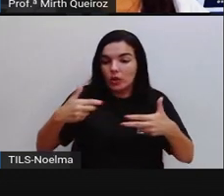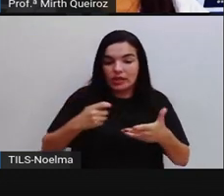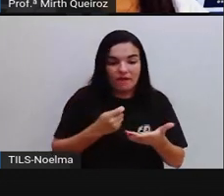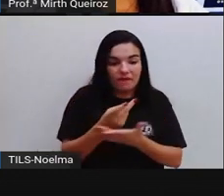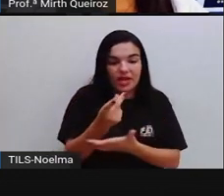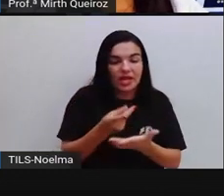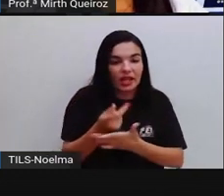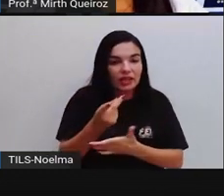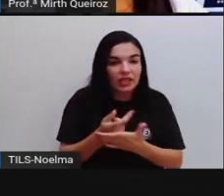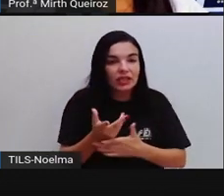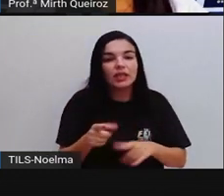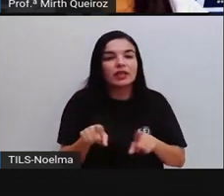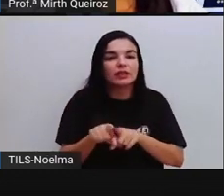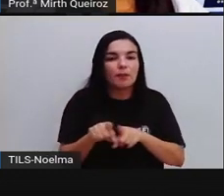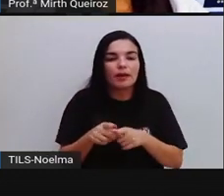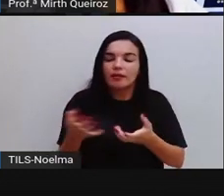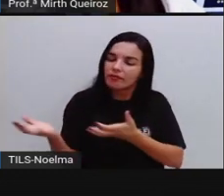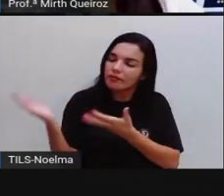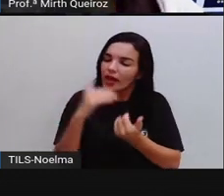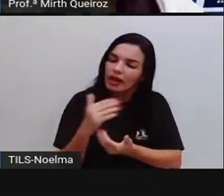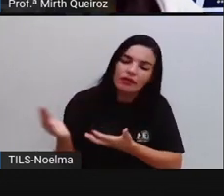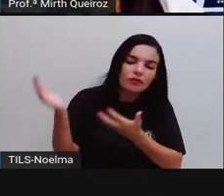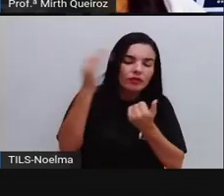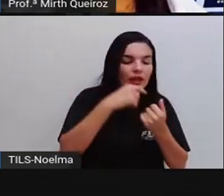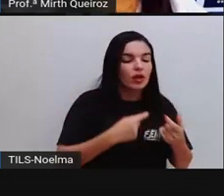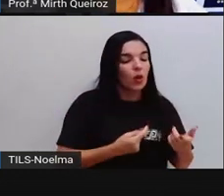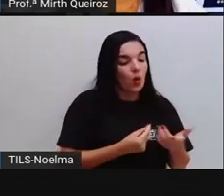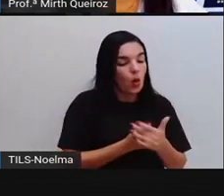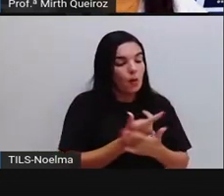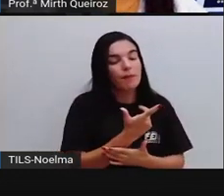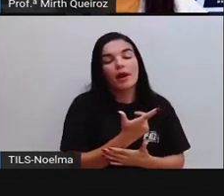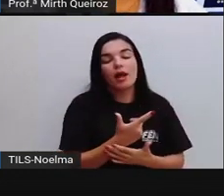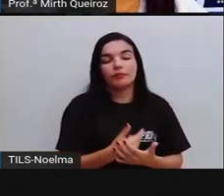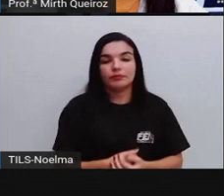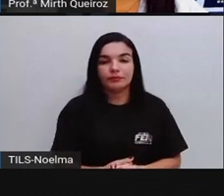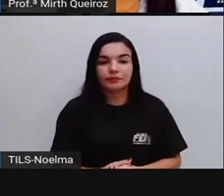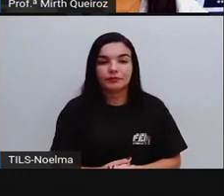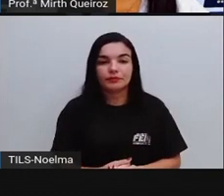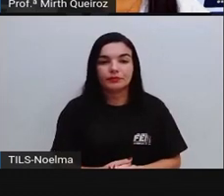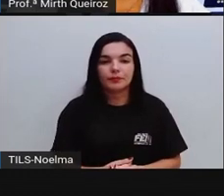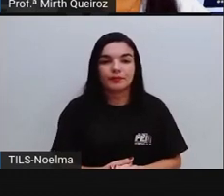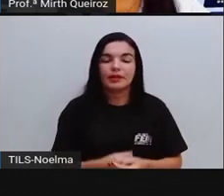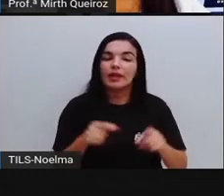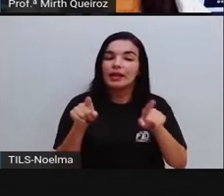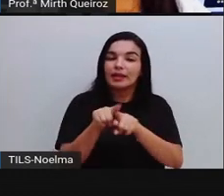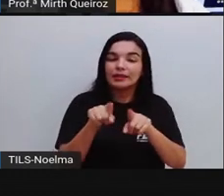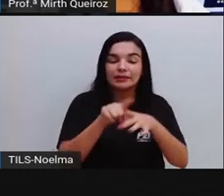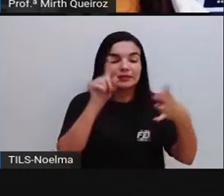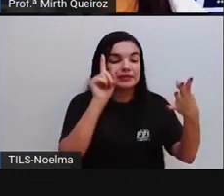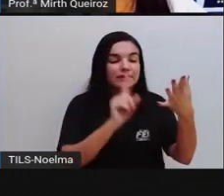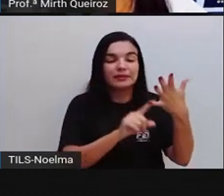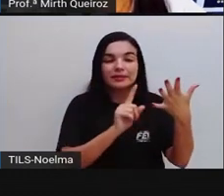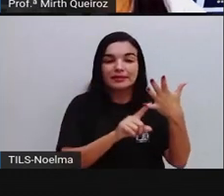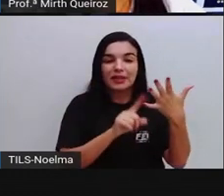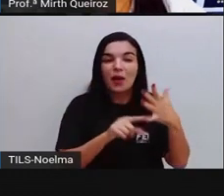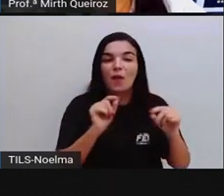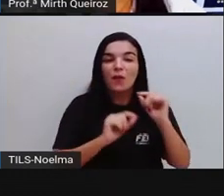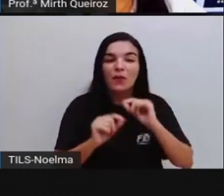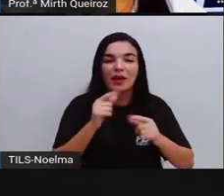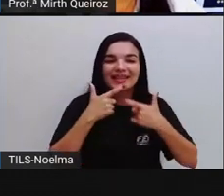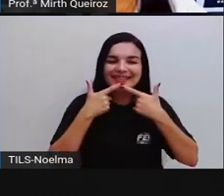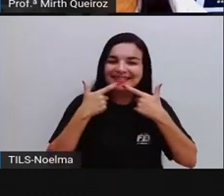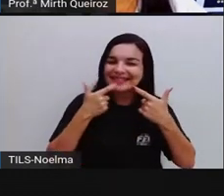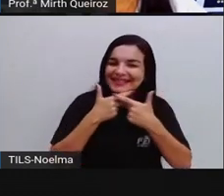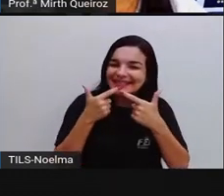atraí-los para que eles possam comprar o serviço ou o produto. Colocar uma dosezinha de humor,